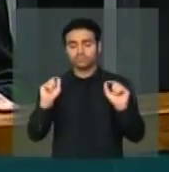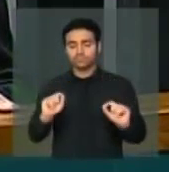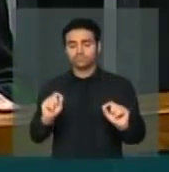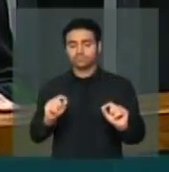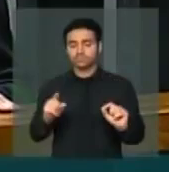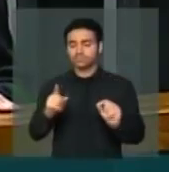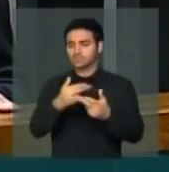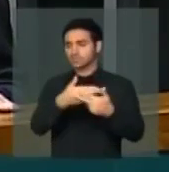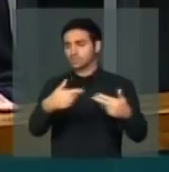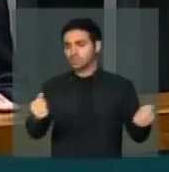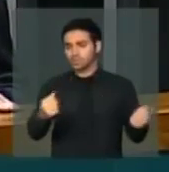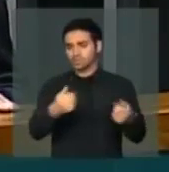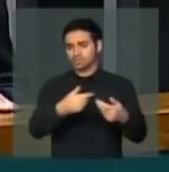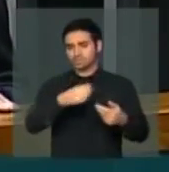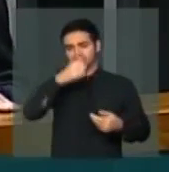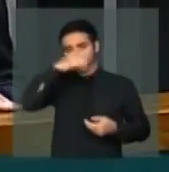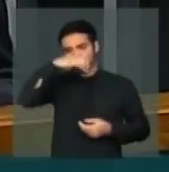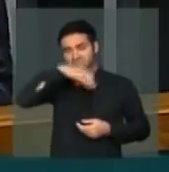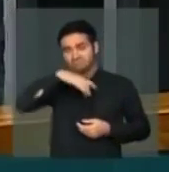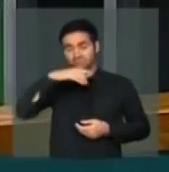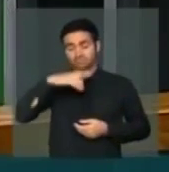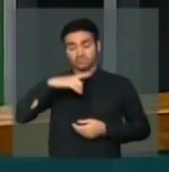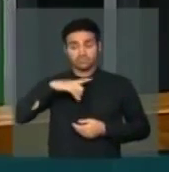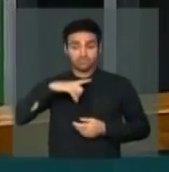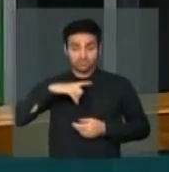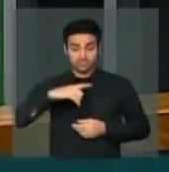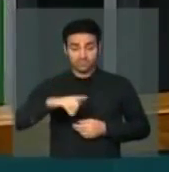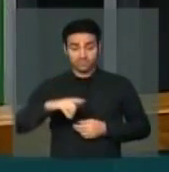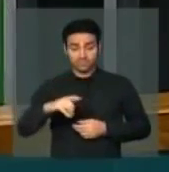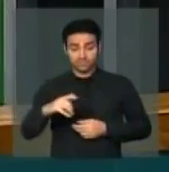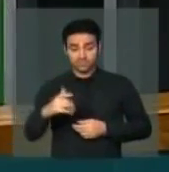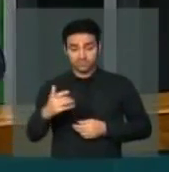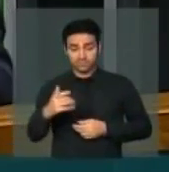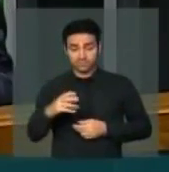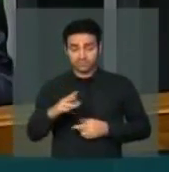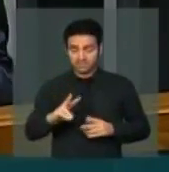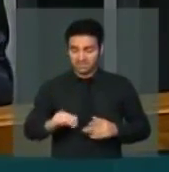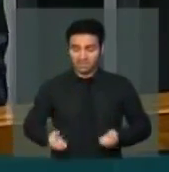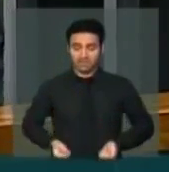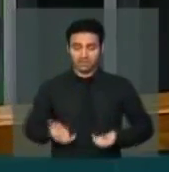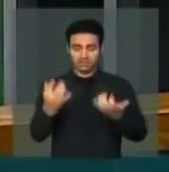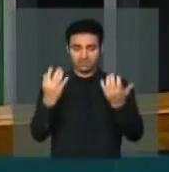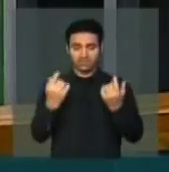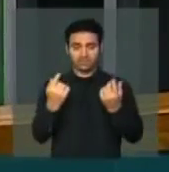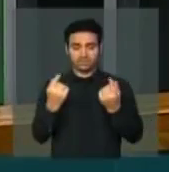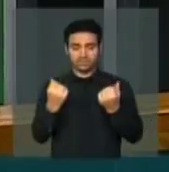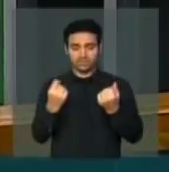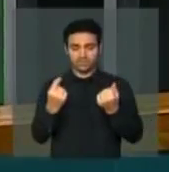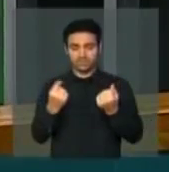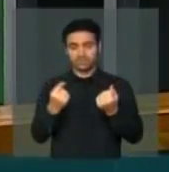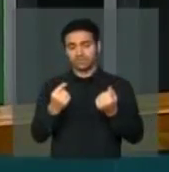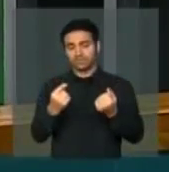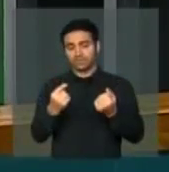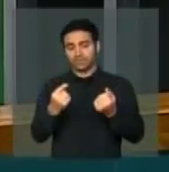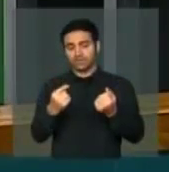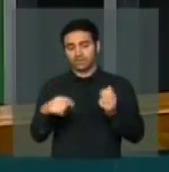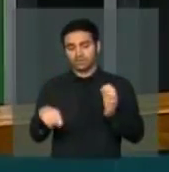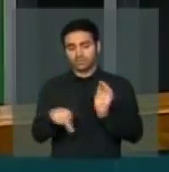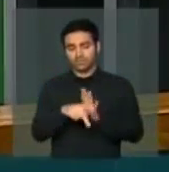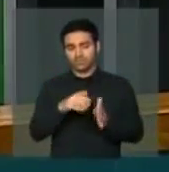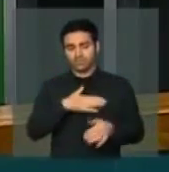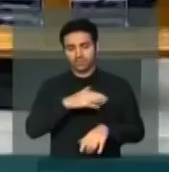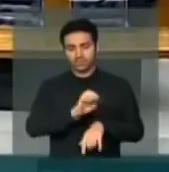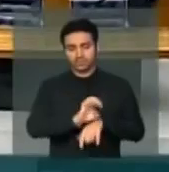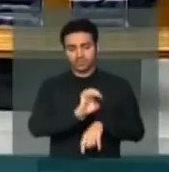essas loucuras que prometem fazer com o dinheiro e com o patrimônio do meu querido Estado. Muito obrigado,